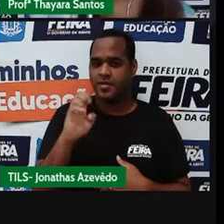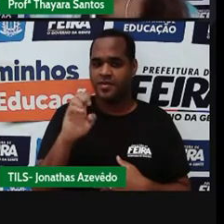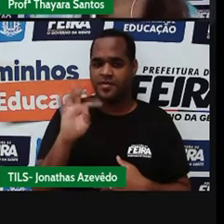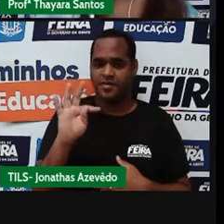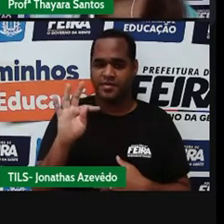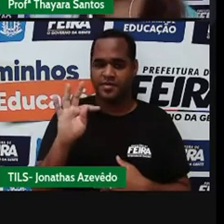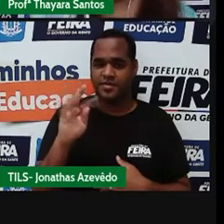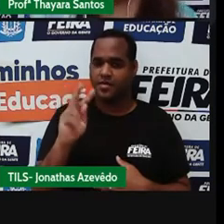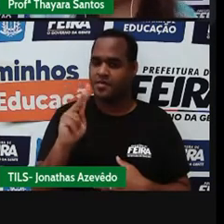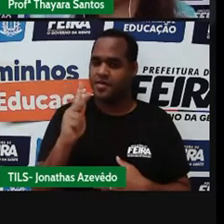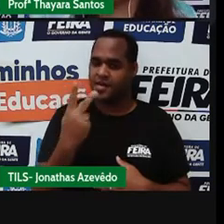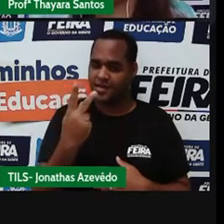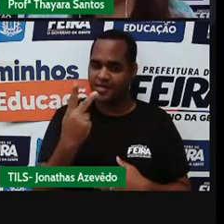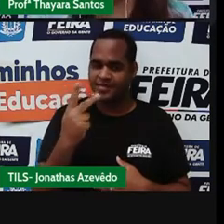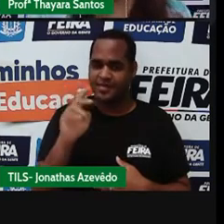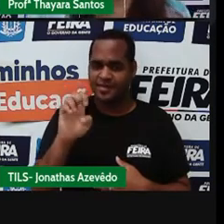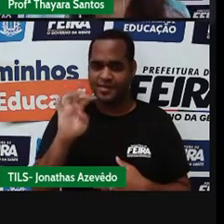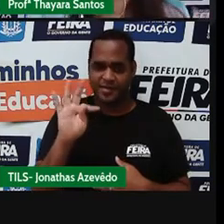Escreve assim com PH mesmo.